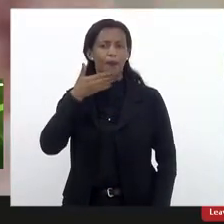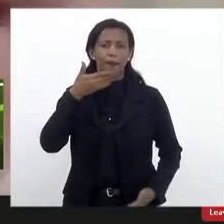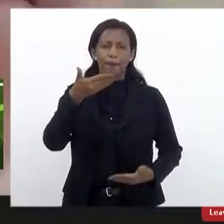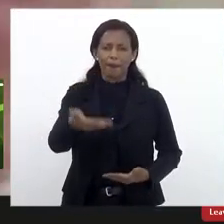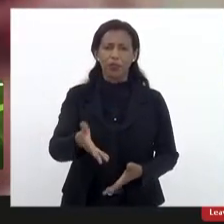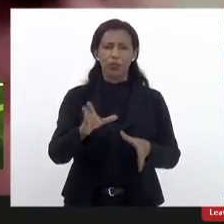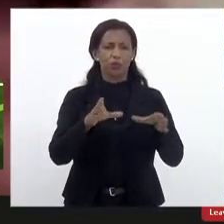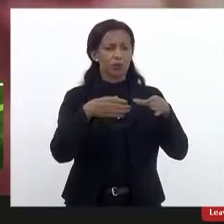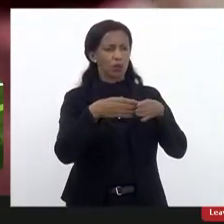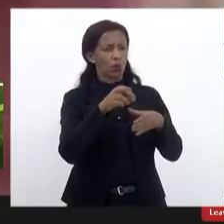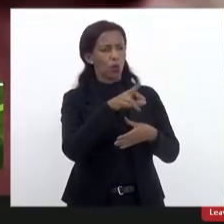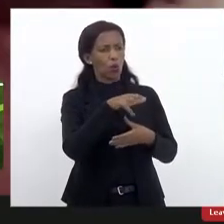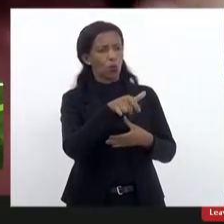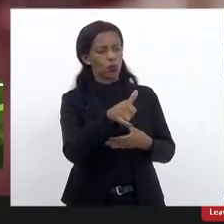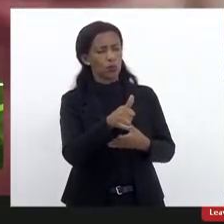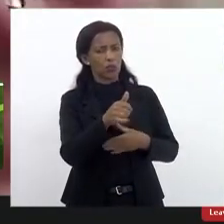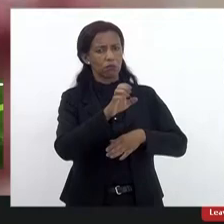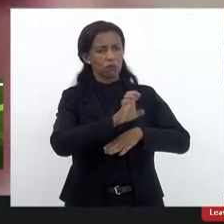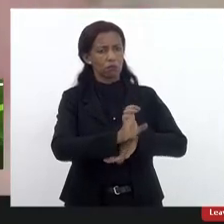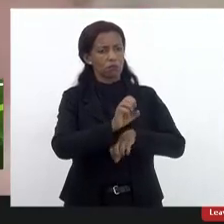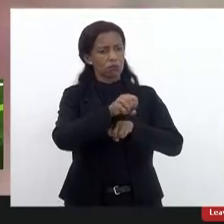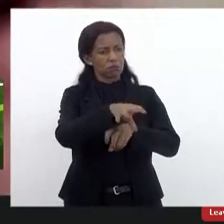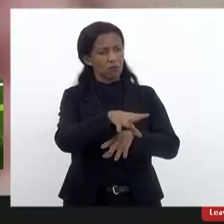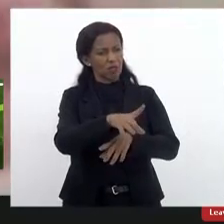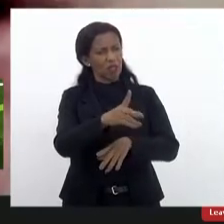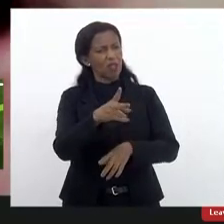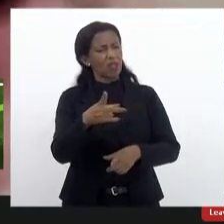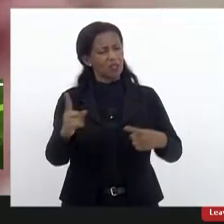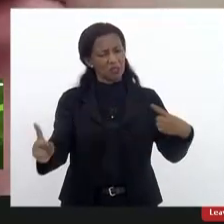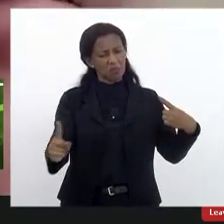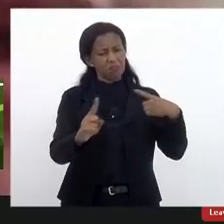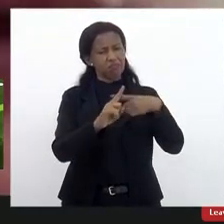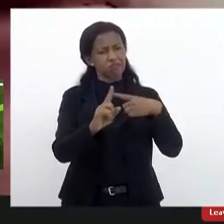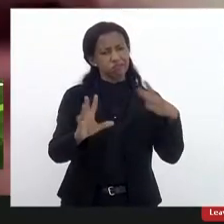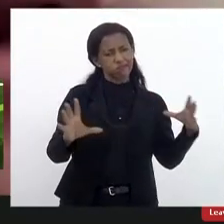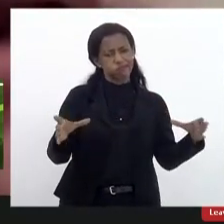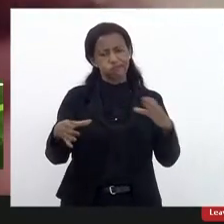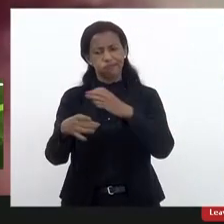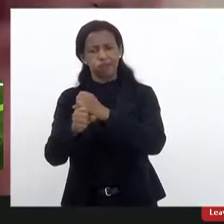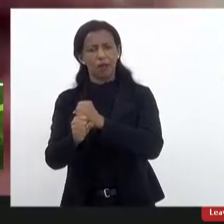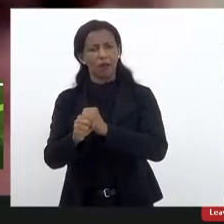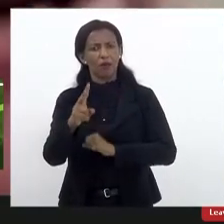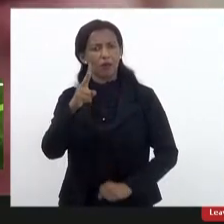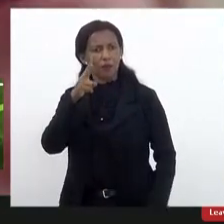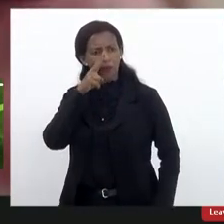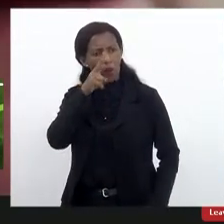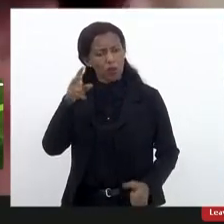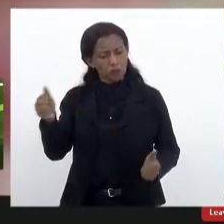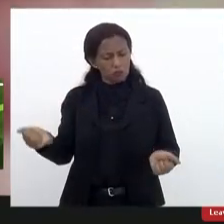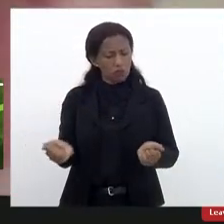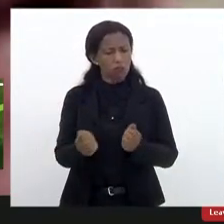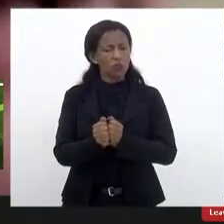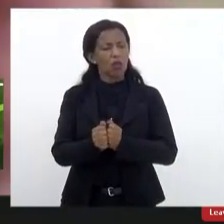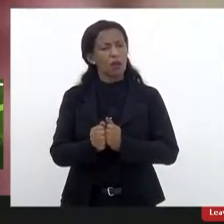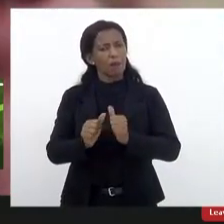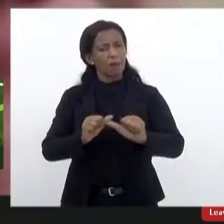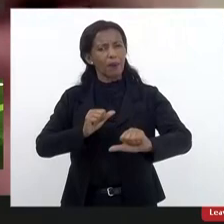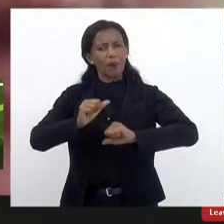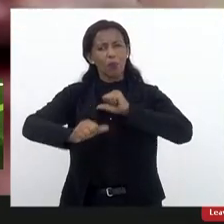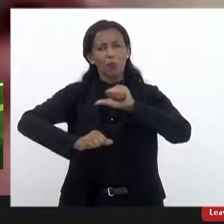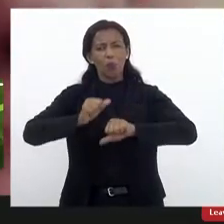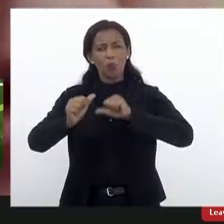Conselho Estadual de Educação que some forças, neste momento, para adiar a